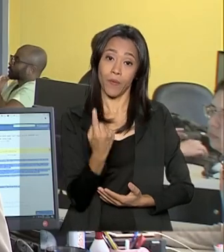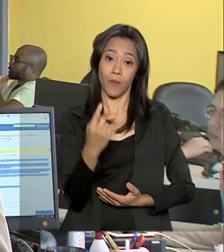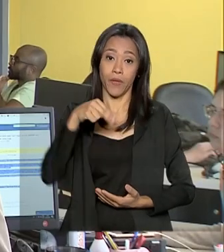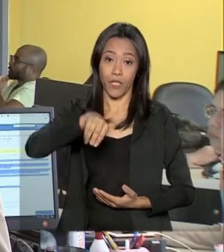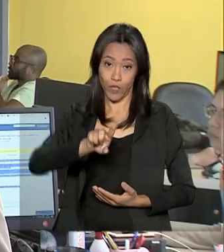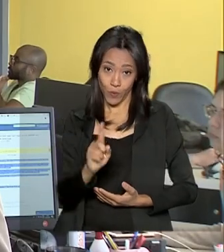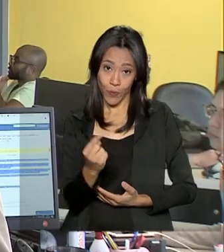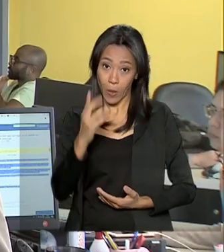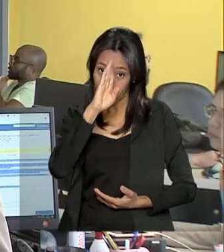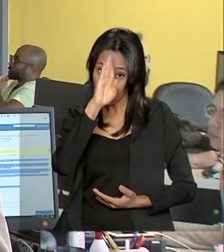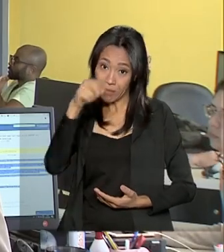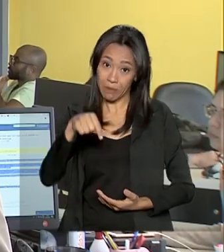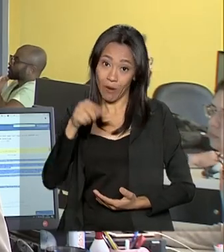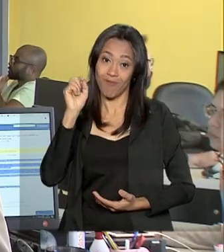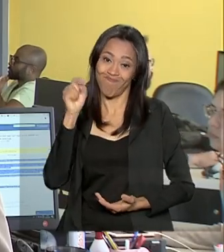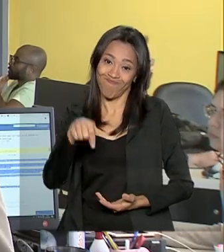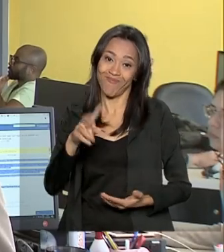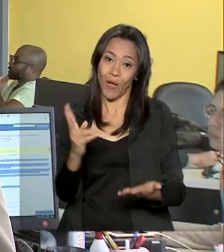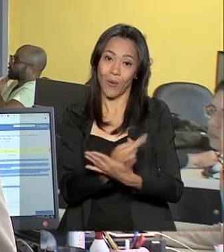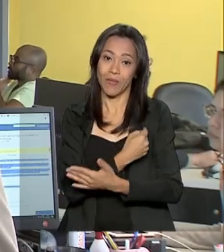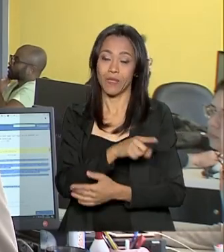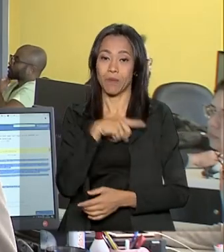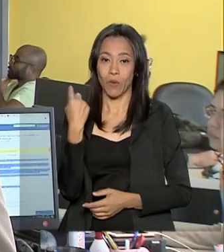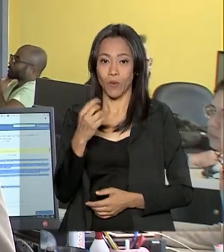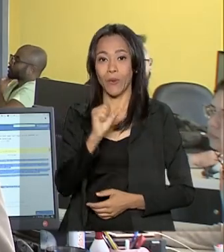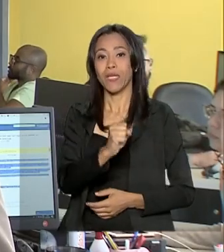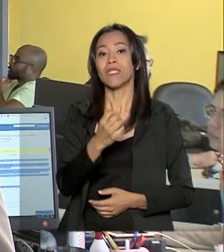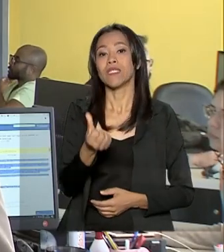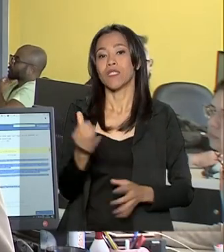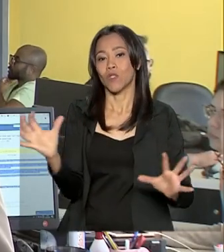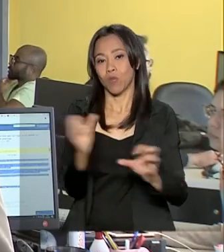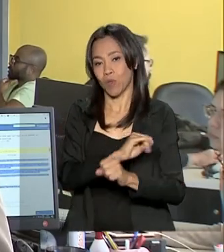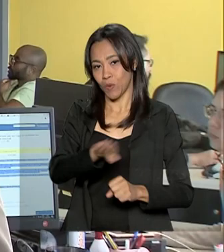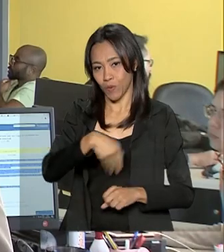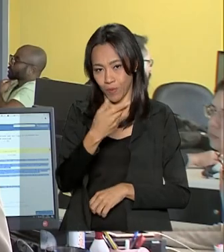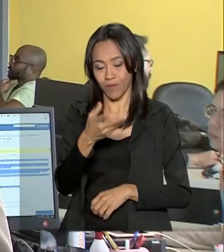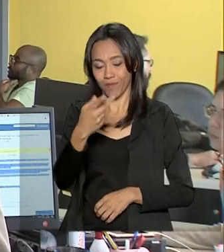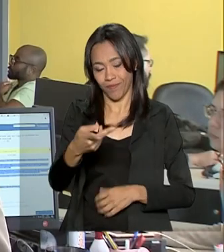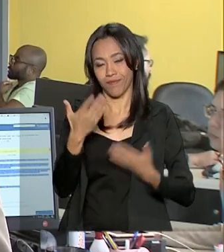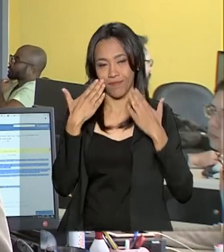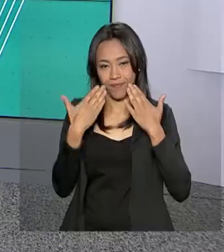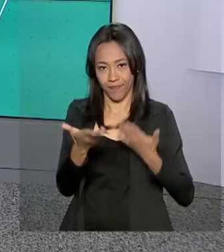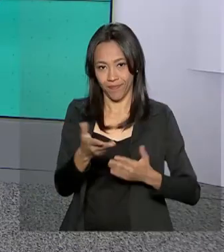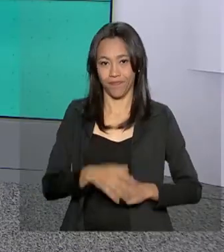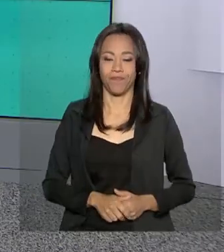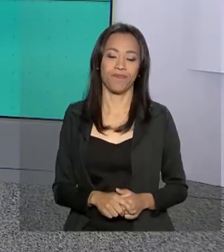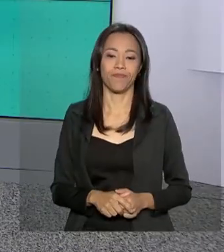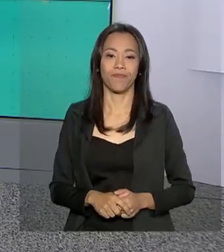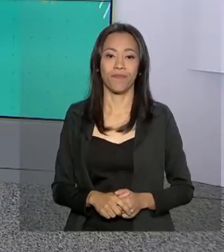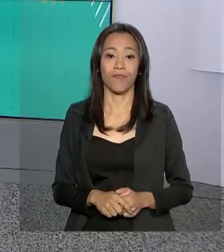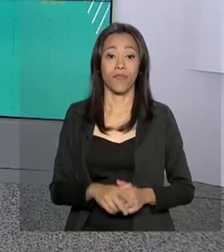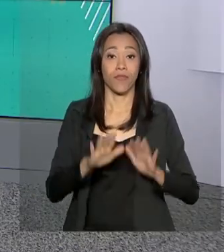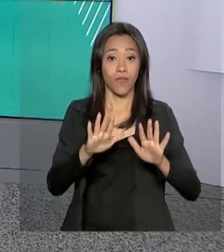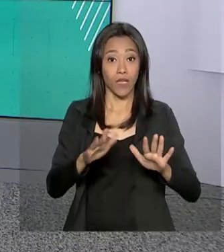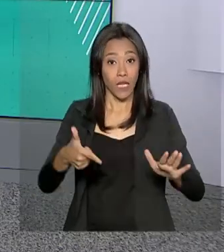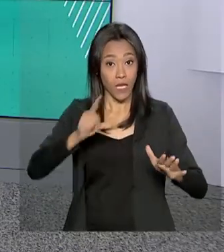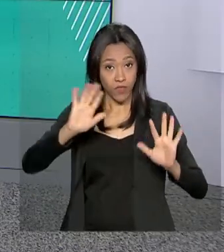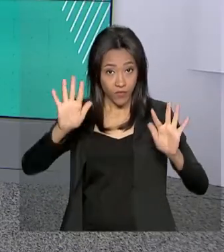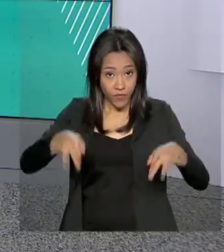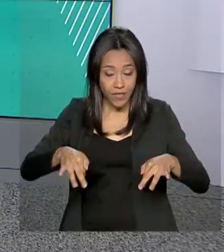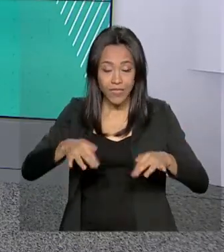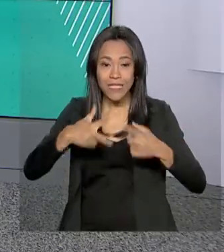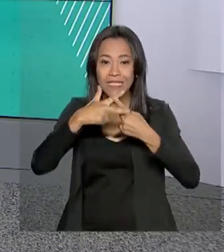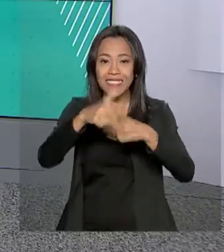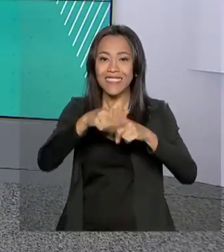maioria das mortes, 86 no total. Do Rio de Janeiro, Marcelo Castilho para o Governo Agora. E antes de encerrar, uma